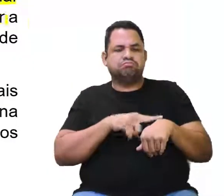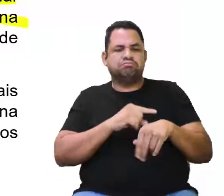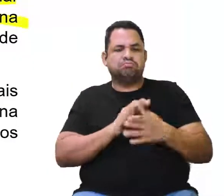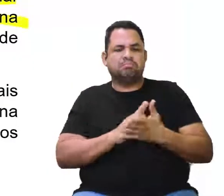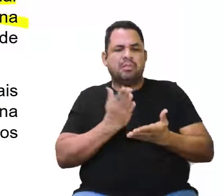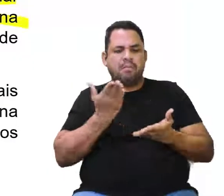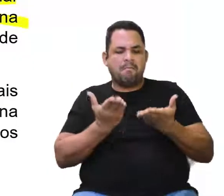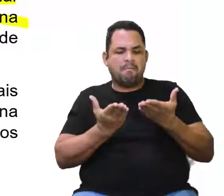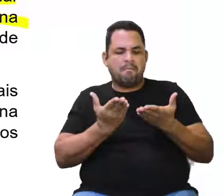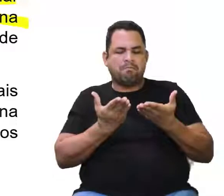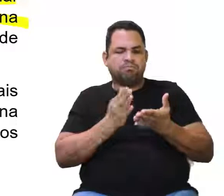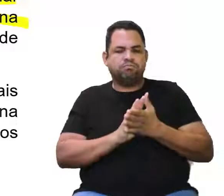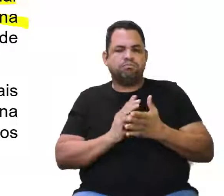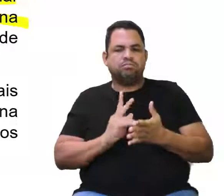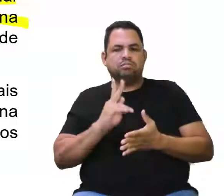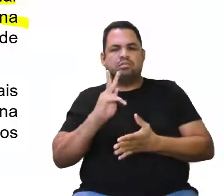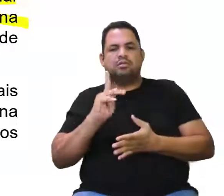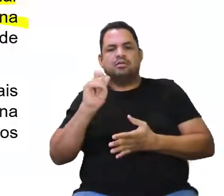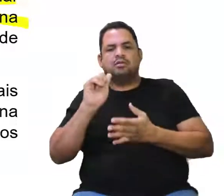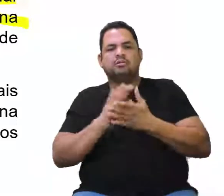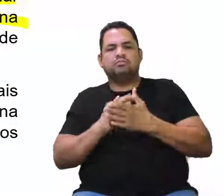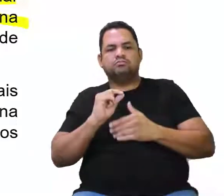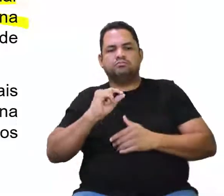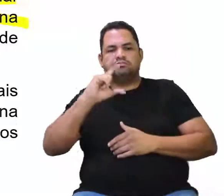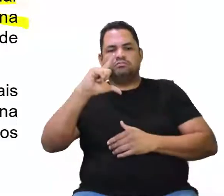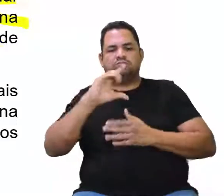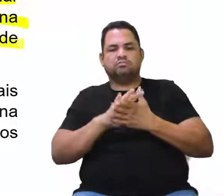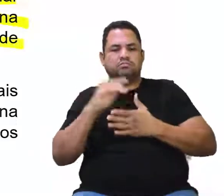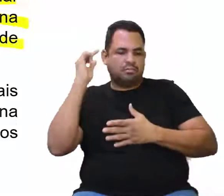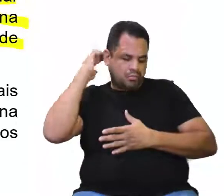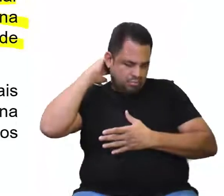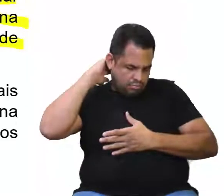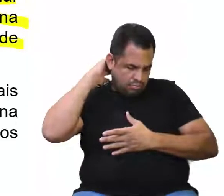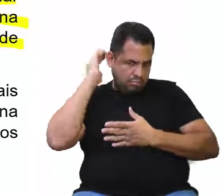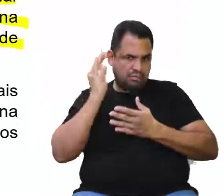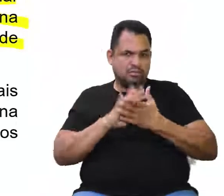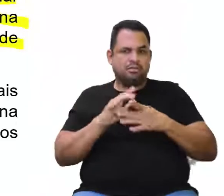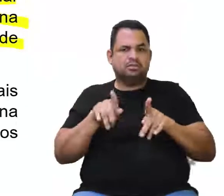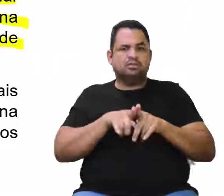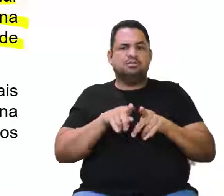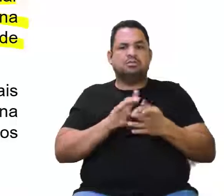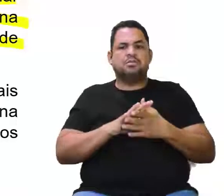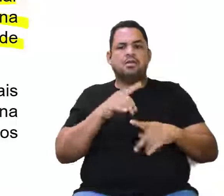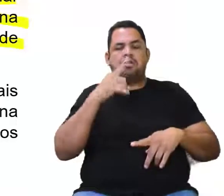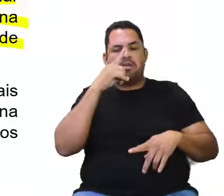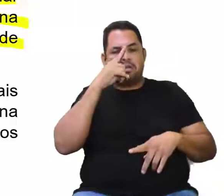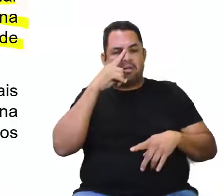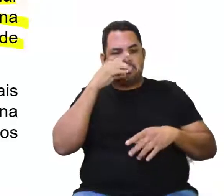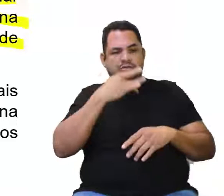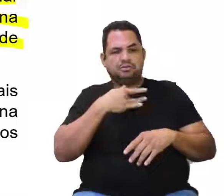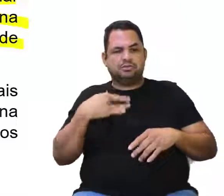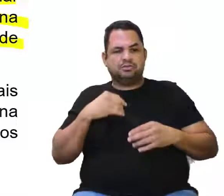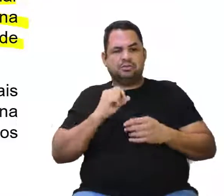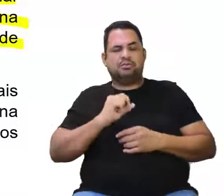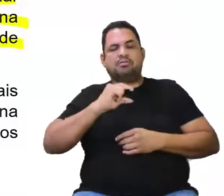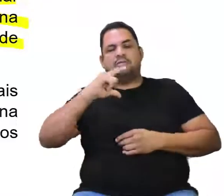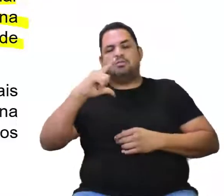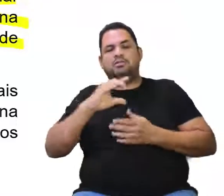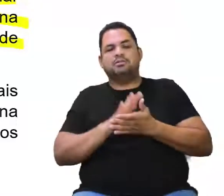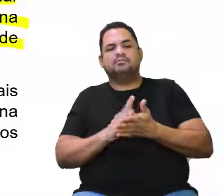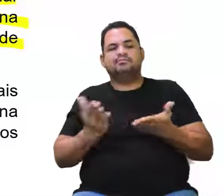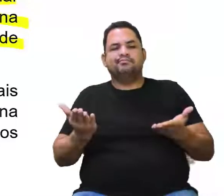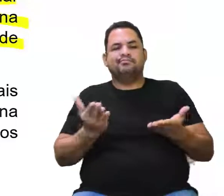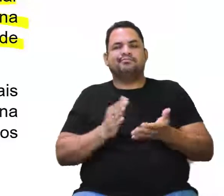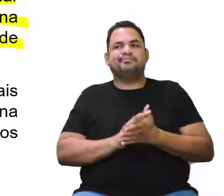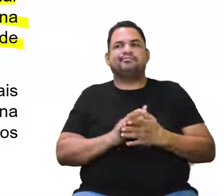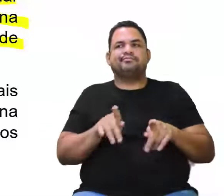peso em quilogramas aumenta na região do pescoço e, consequentemente, os riscos de saúde também vão aumentar. Então, a gente percebe